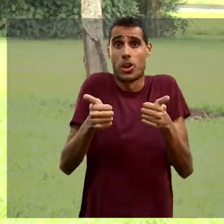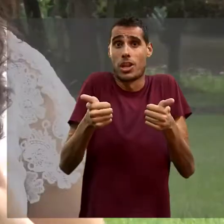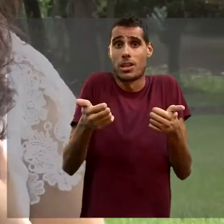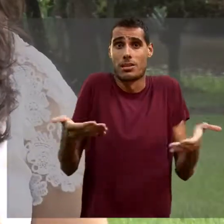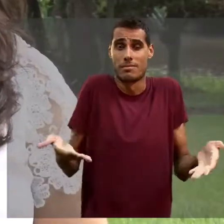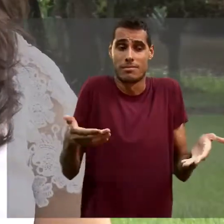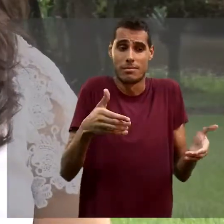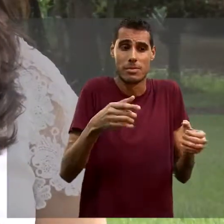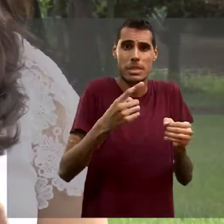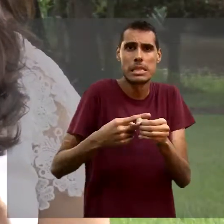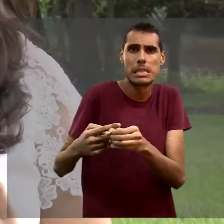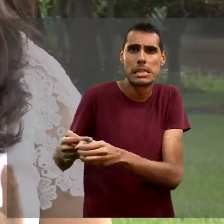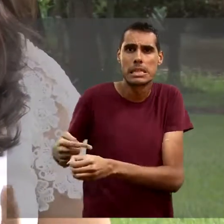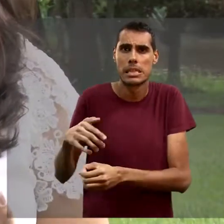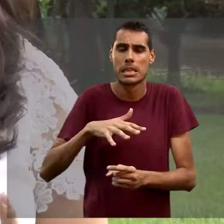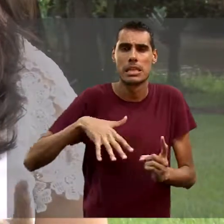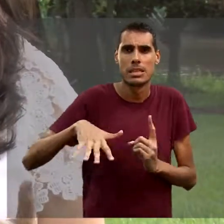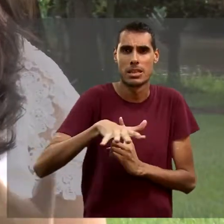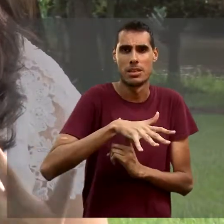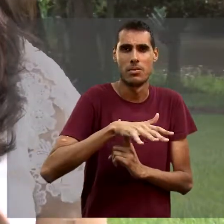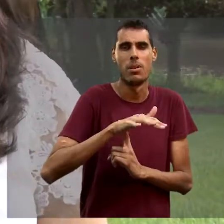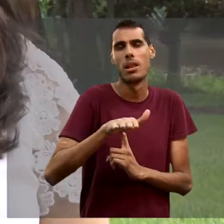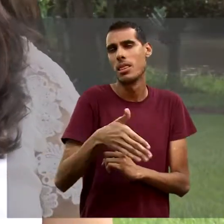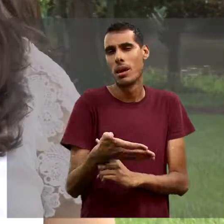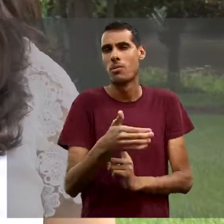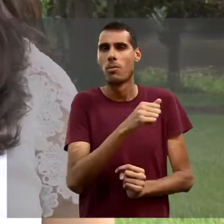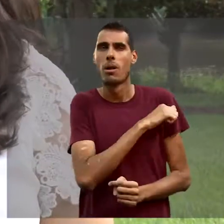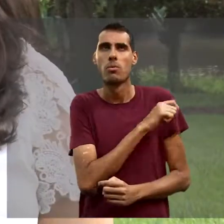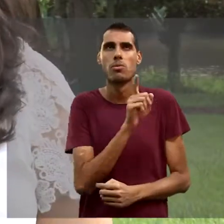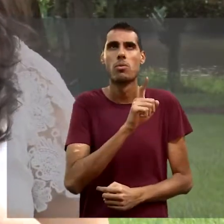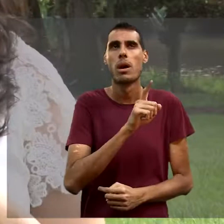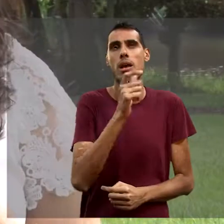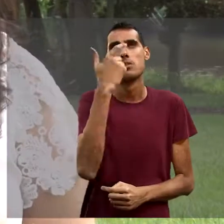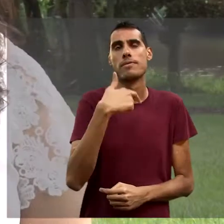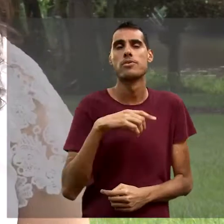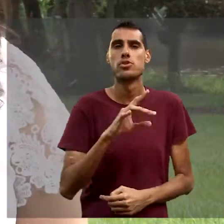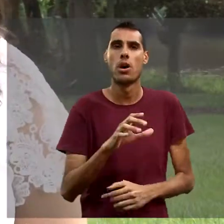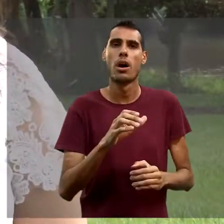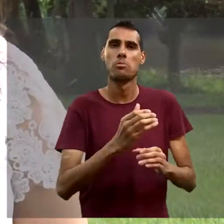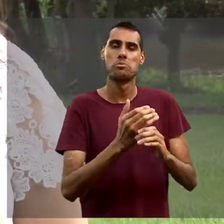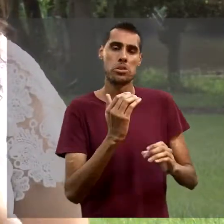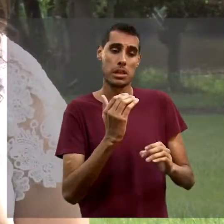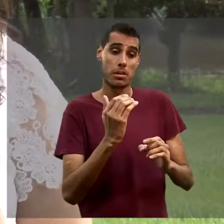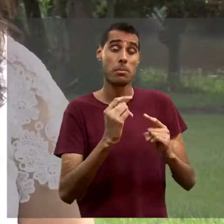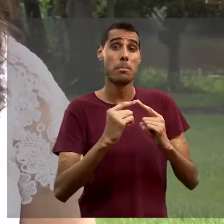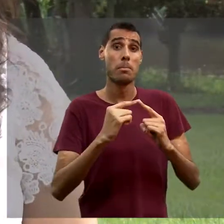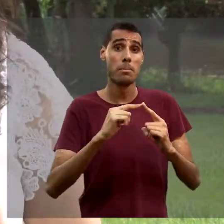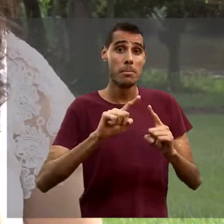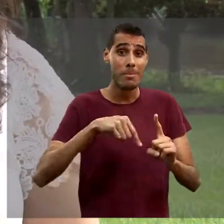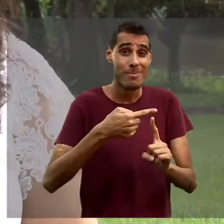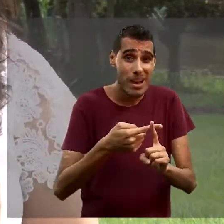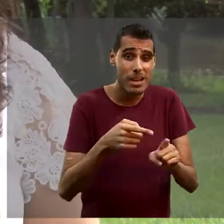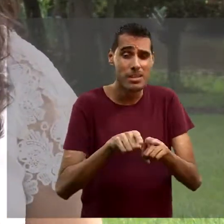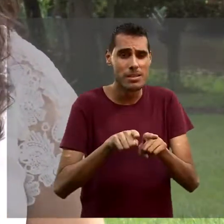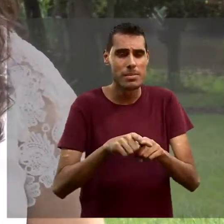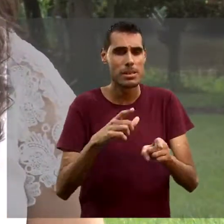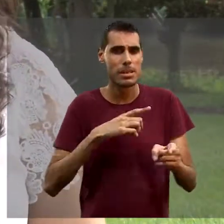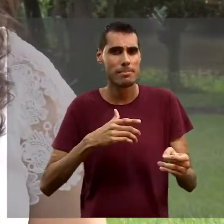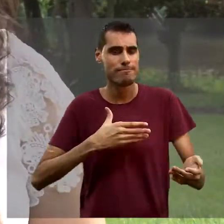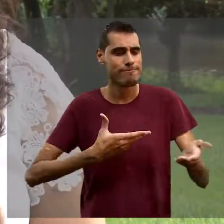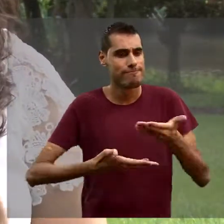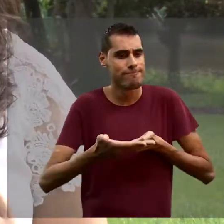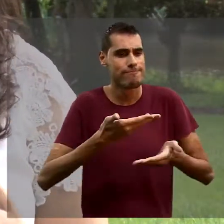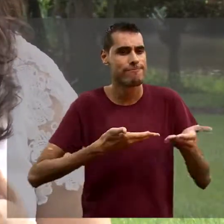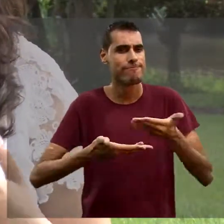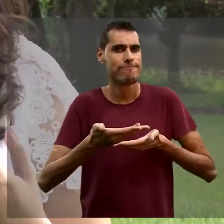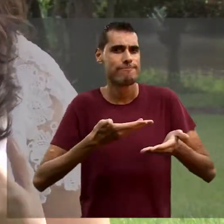região. Então, o nosso aluno, o papel dele não é só ser um engenheiro, é ser um engenheiro e buscar interagir